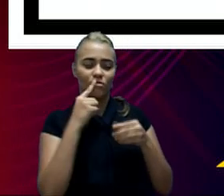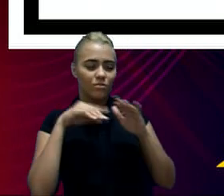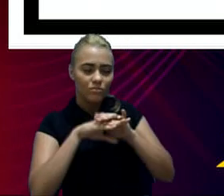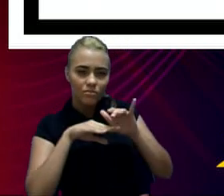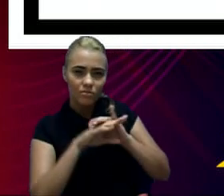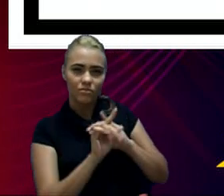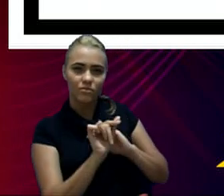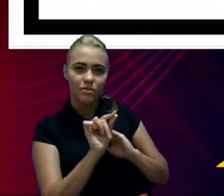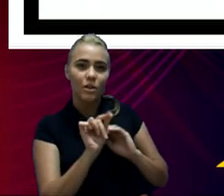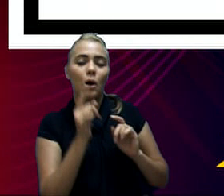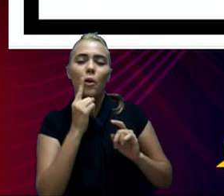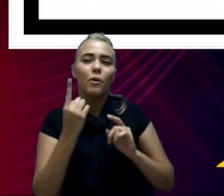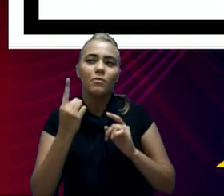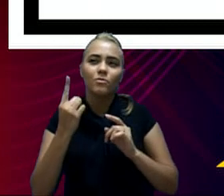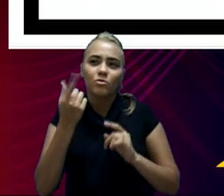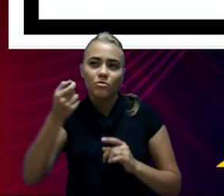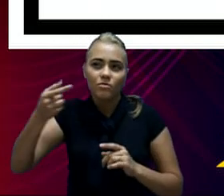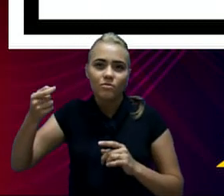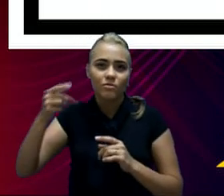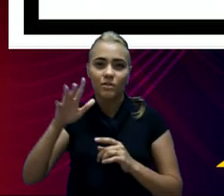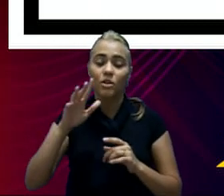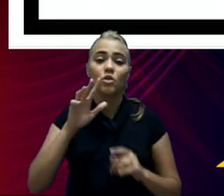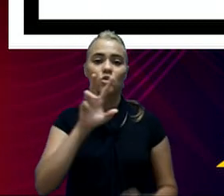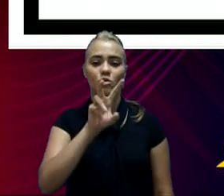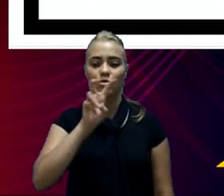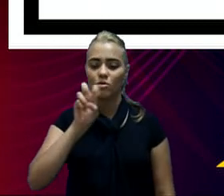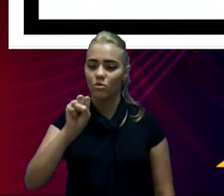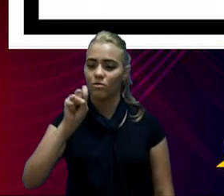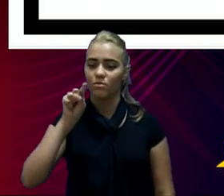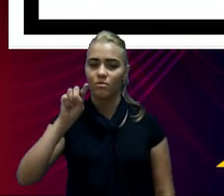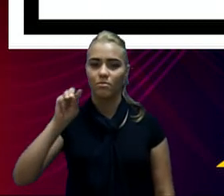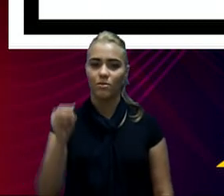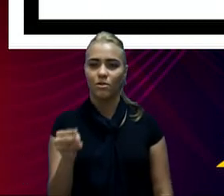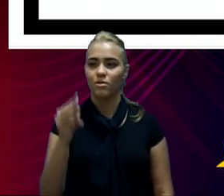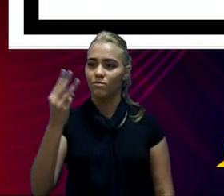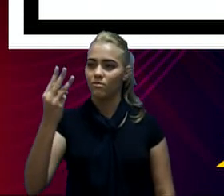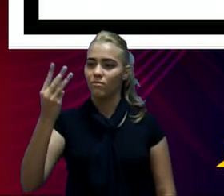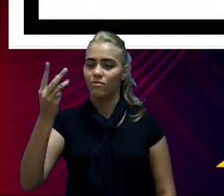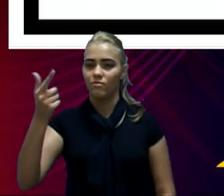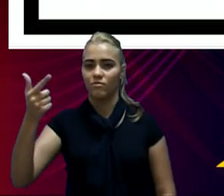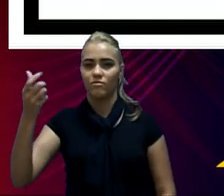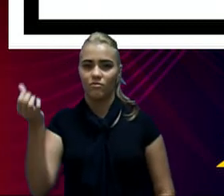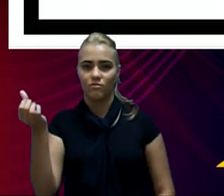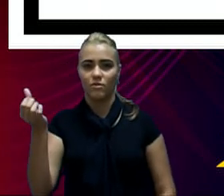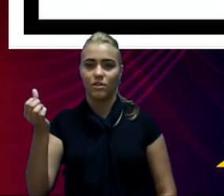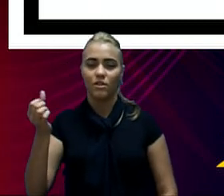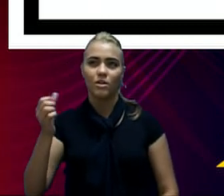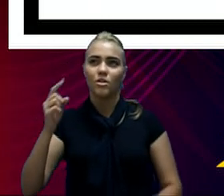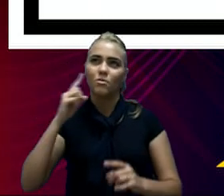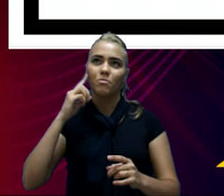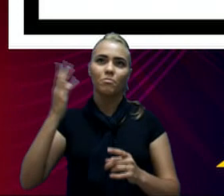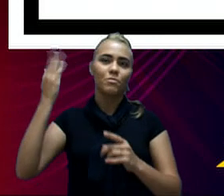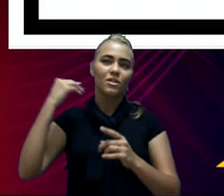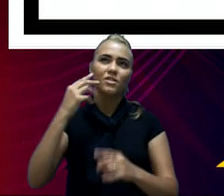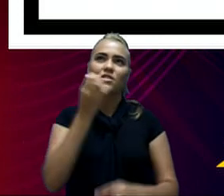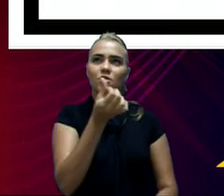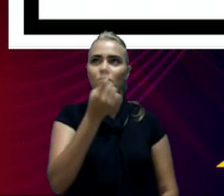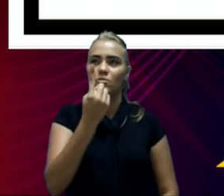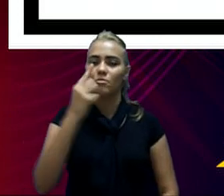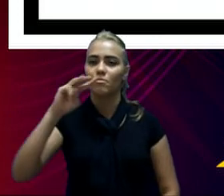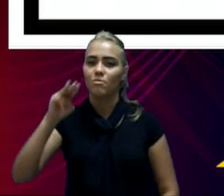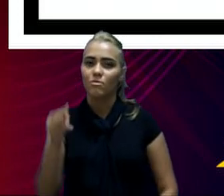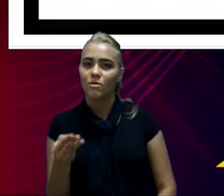o município recebeu, em 2020, 58.326.000, contra 61.055.000,